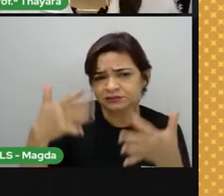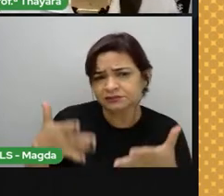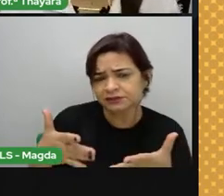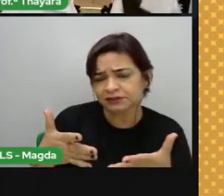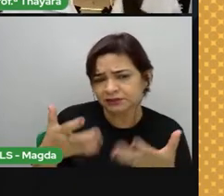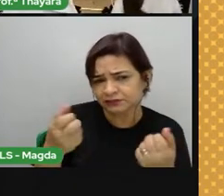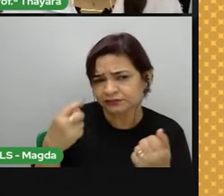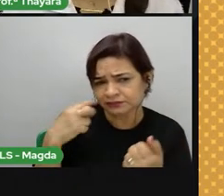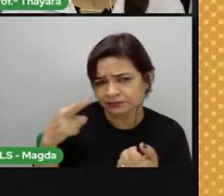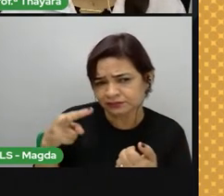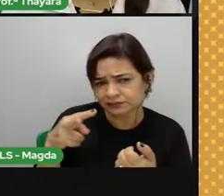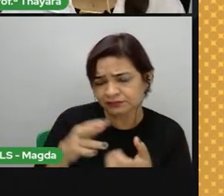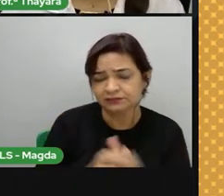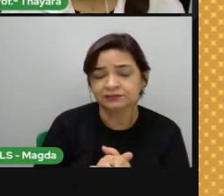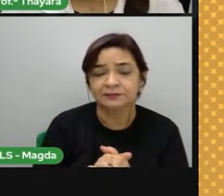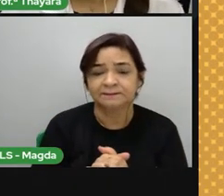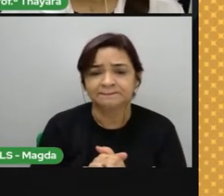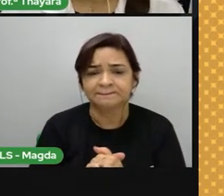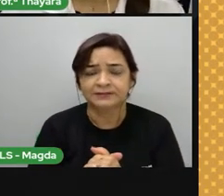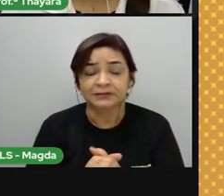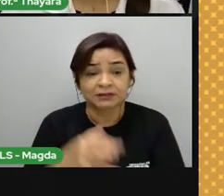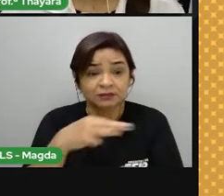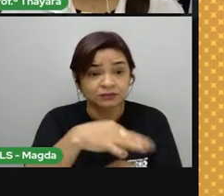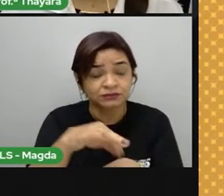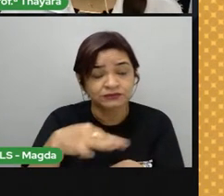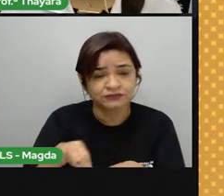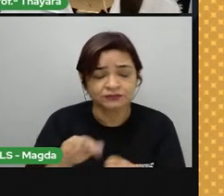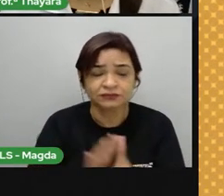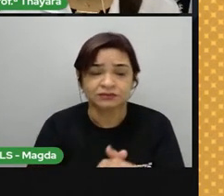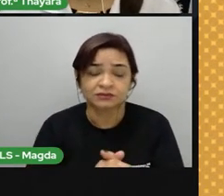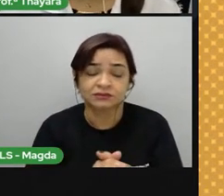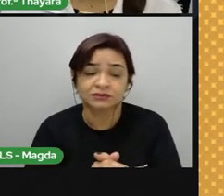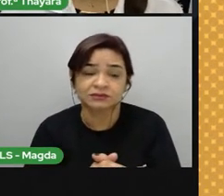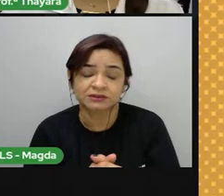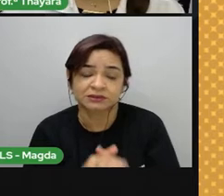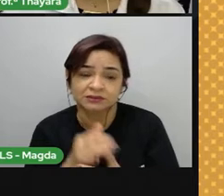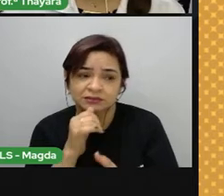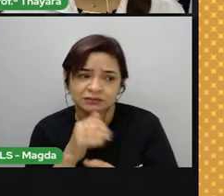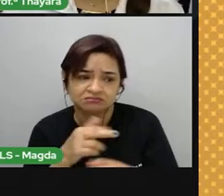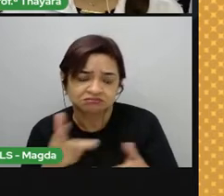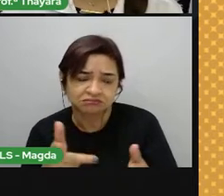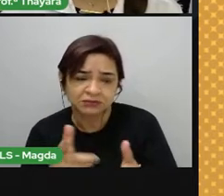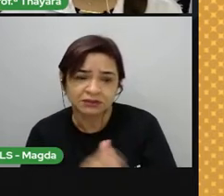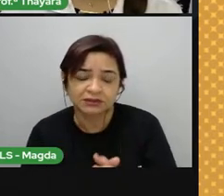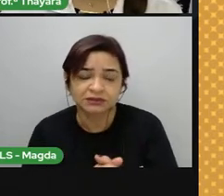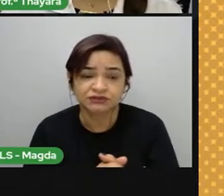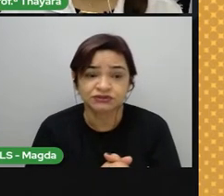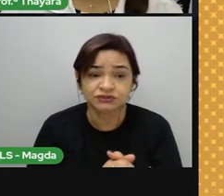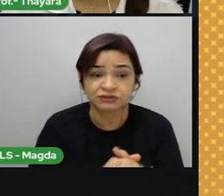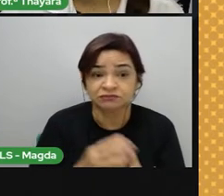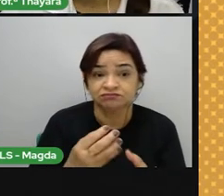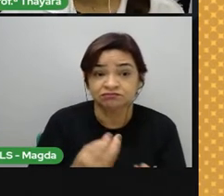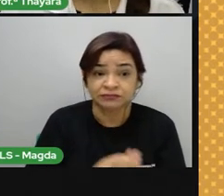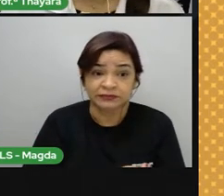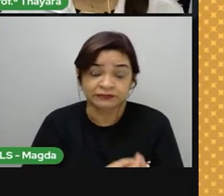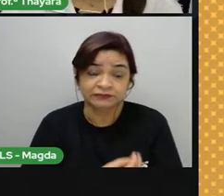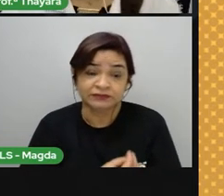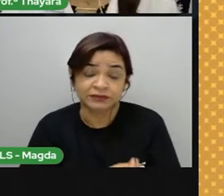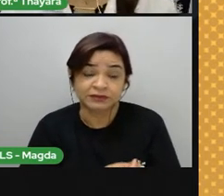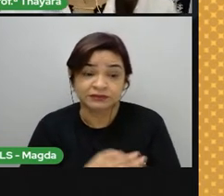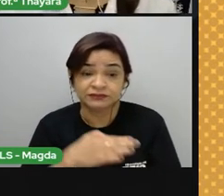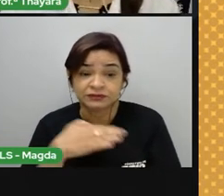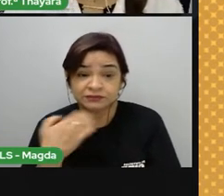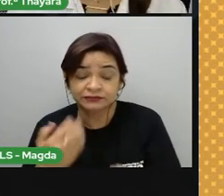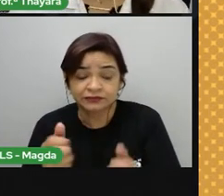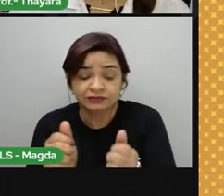vamos lá conferir. Os fósseis são restos ou vestígios de seres vivos que ficam preservados em rochas, no